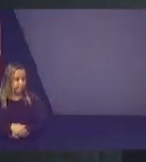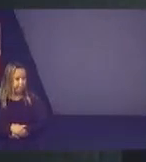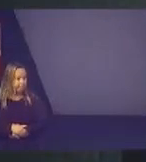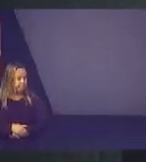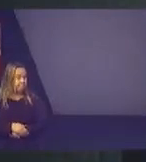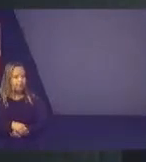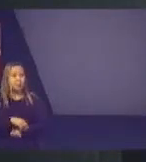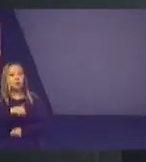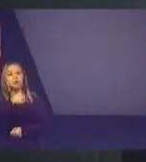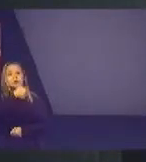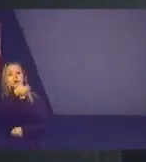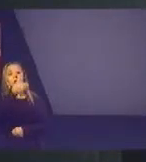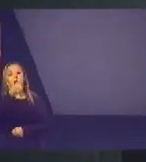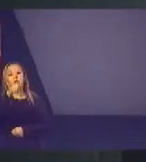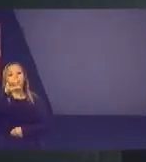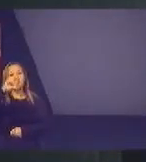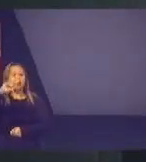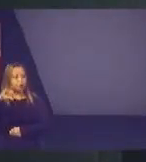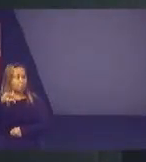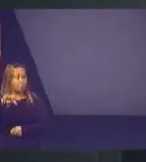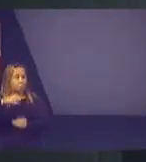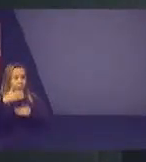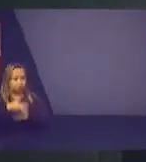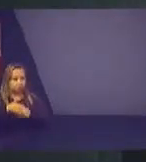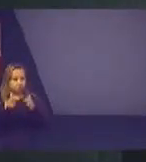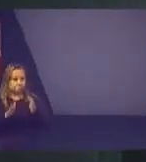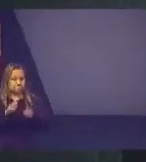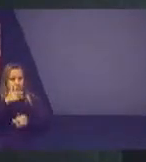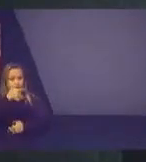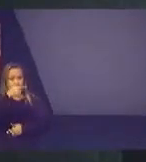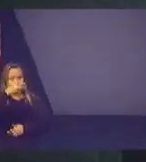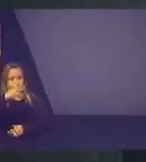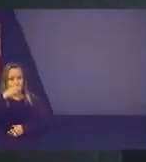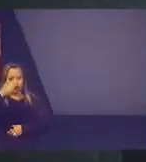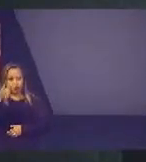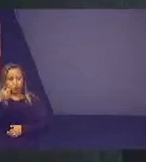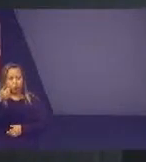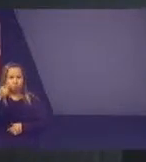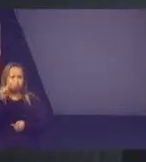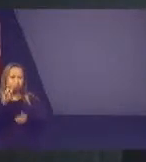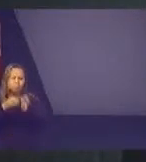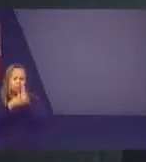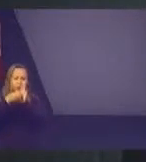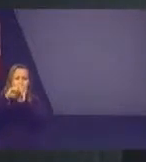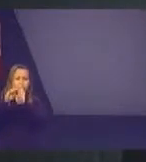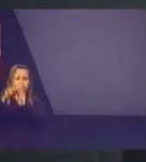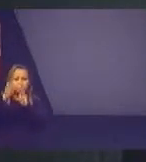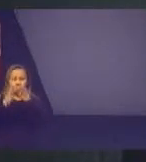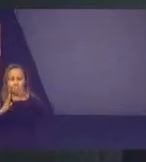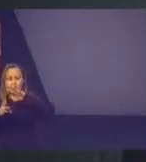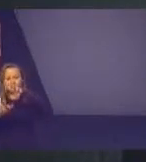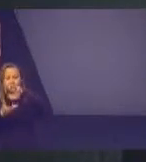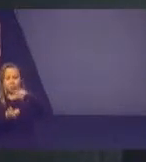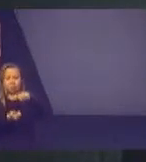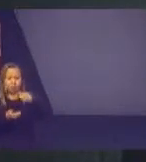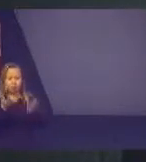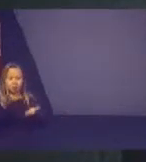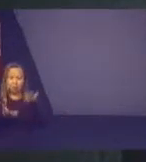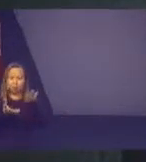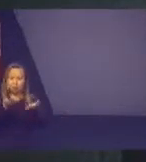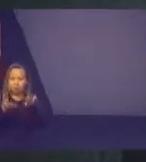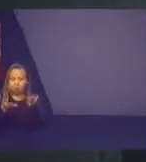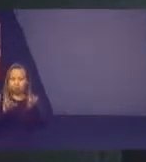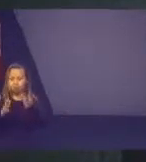São 169 metas e 231 indicadores globais Que buscam equilibrar as três dimensões do desenvolvimento